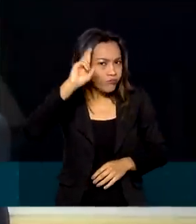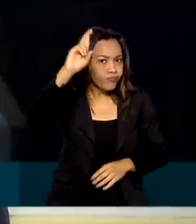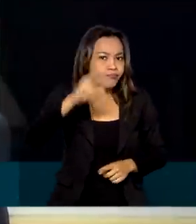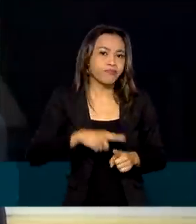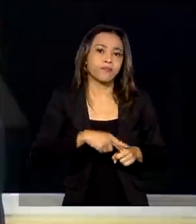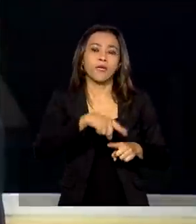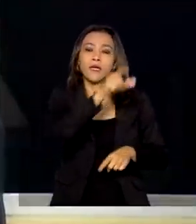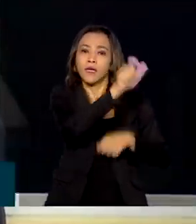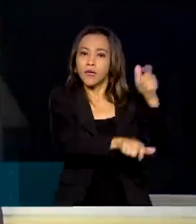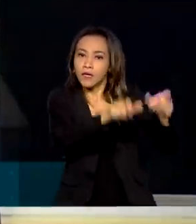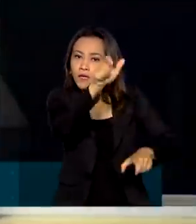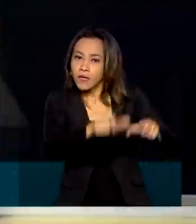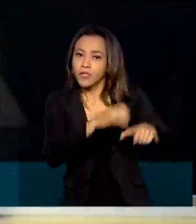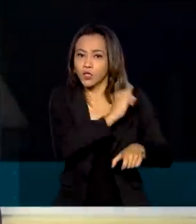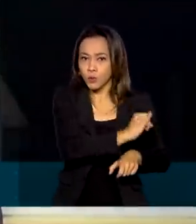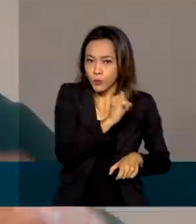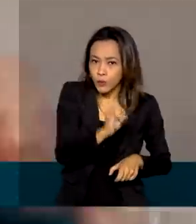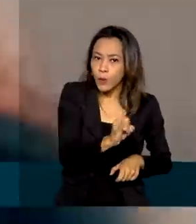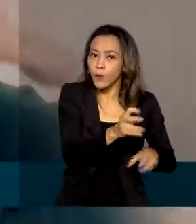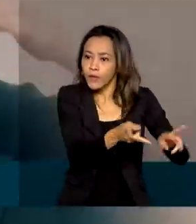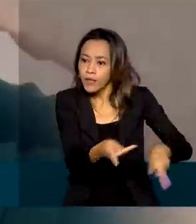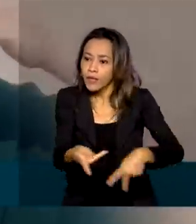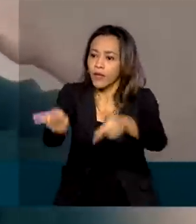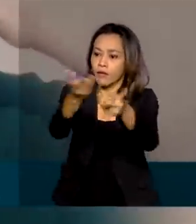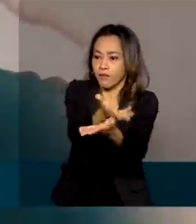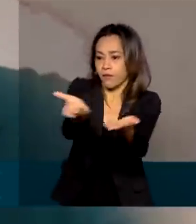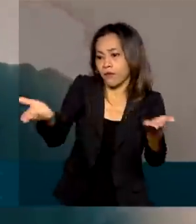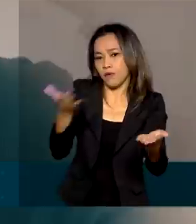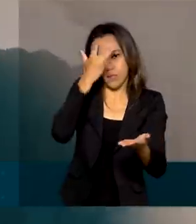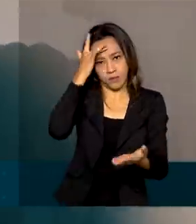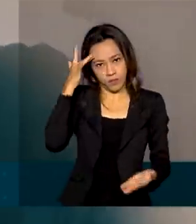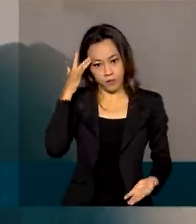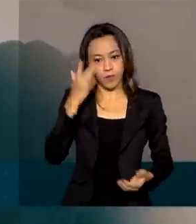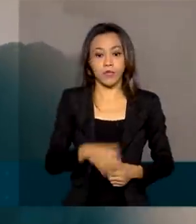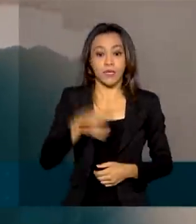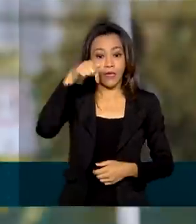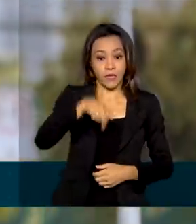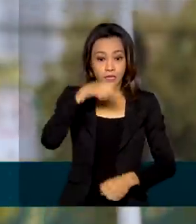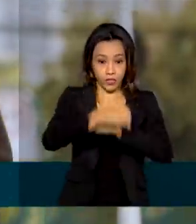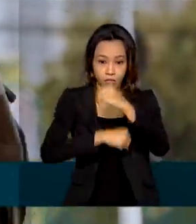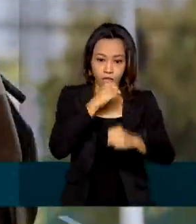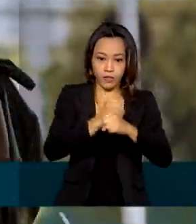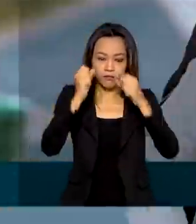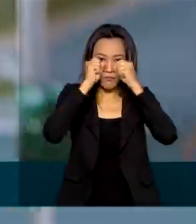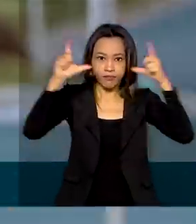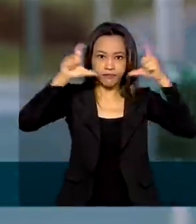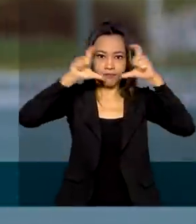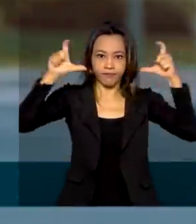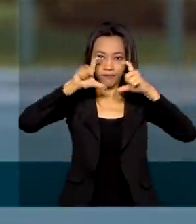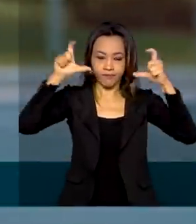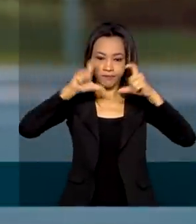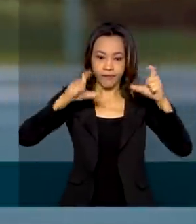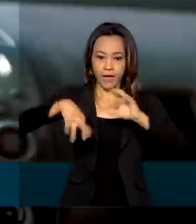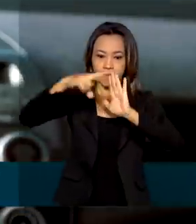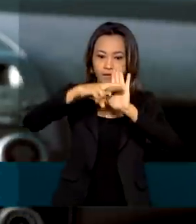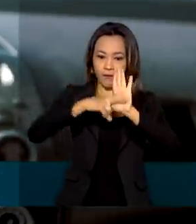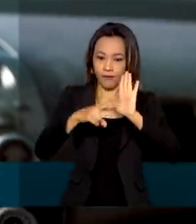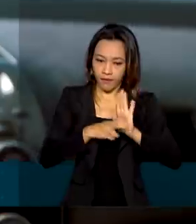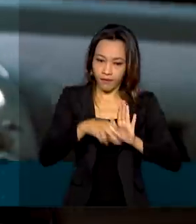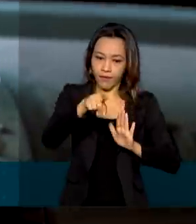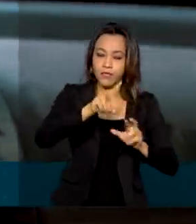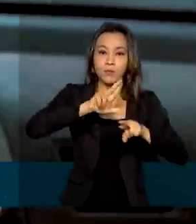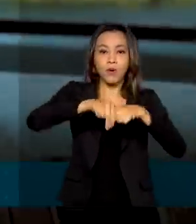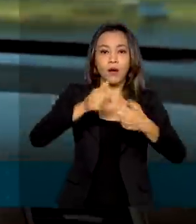e levar isso para o nosso condutor. Este ano, a campanha também alerta para as regras impostas pela pandemia. Novas